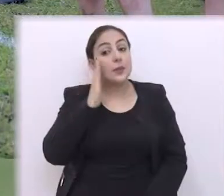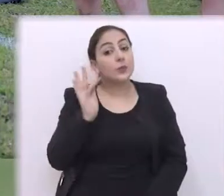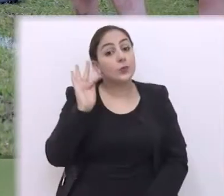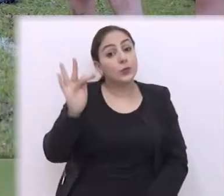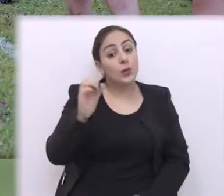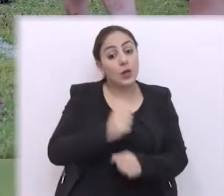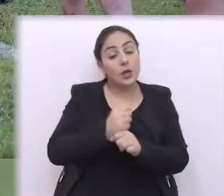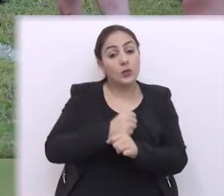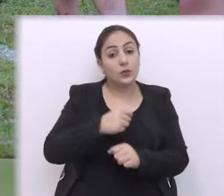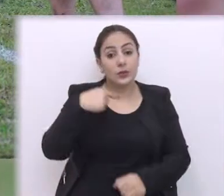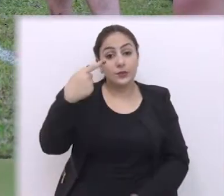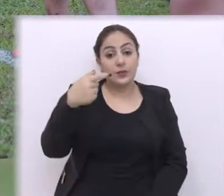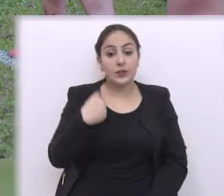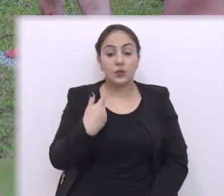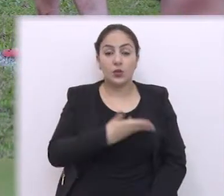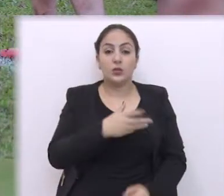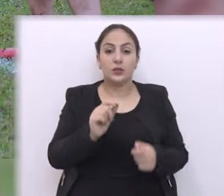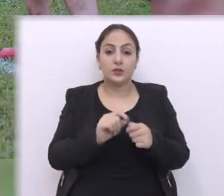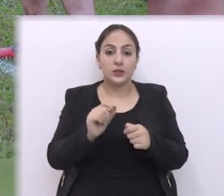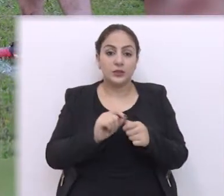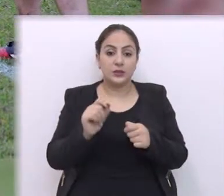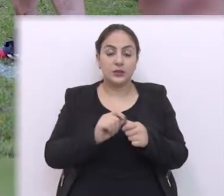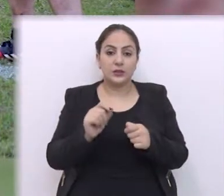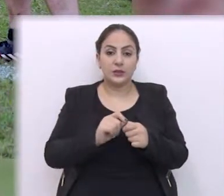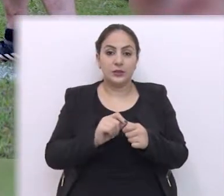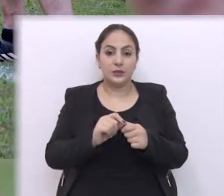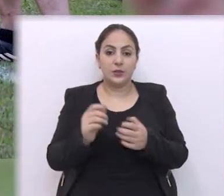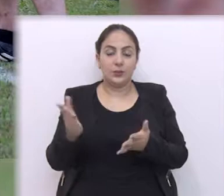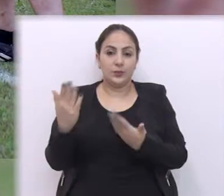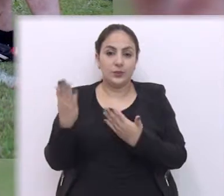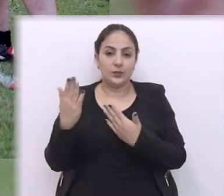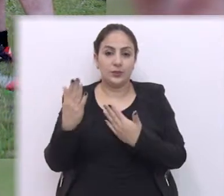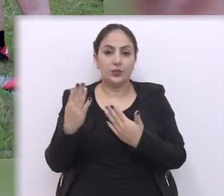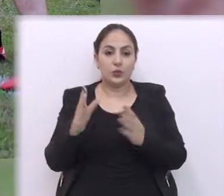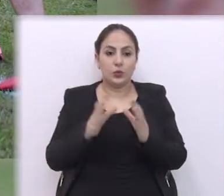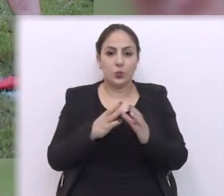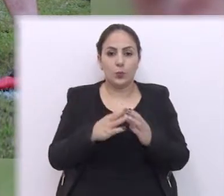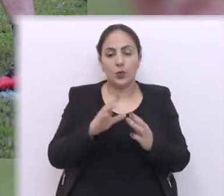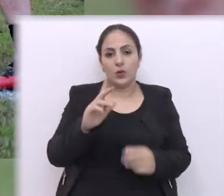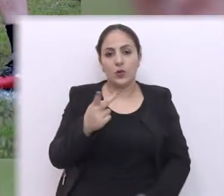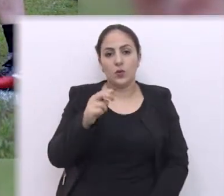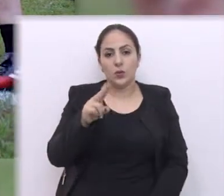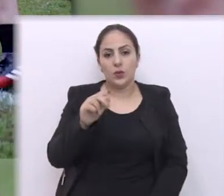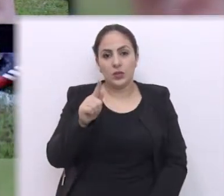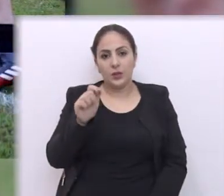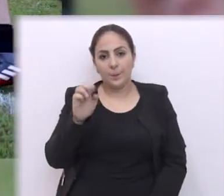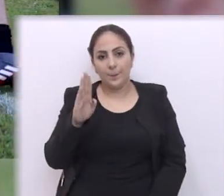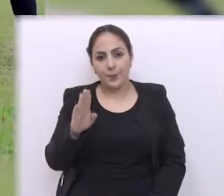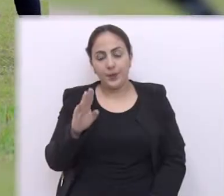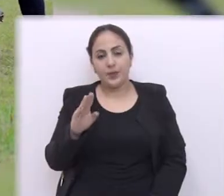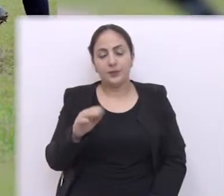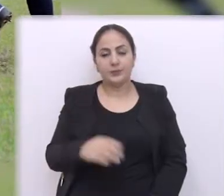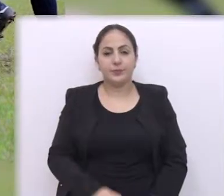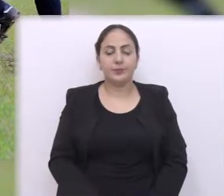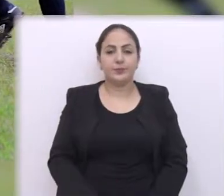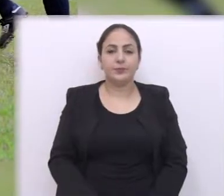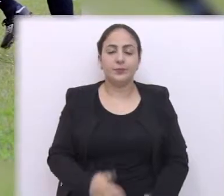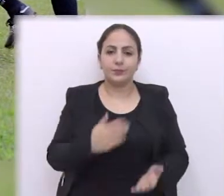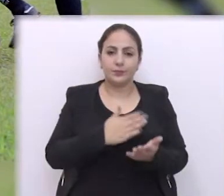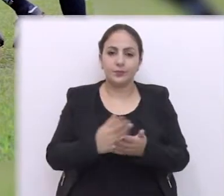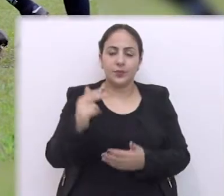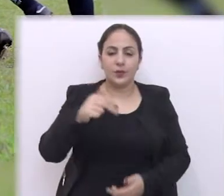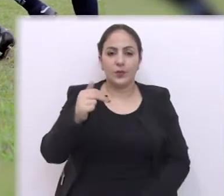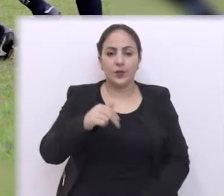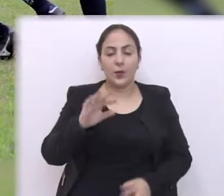e quem sabe o ano que vem nós homenagearmos o Planalto Rugby campeão da primeira divisão por que não? No início de